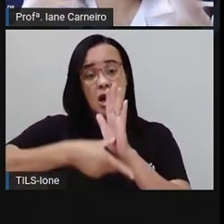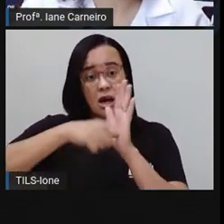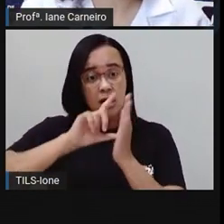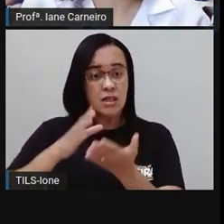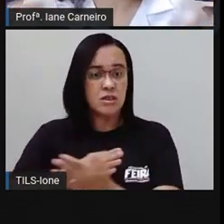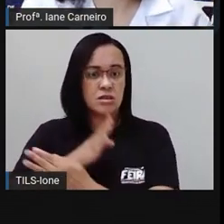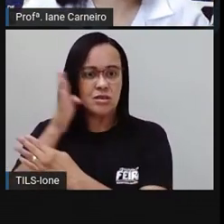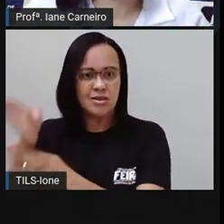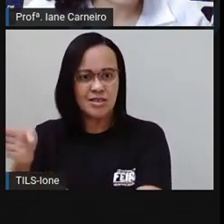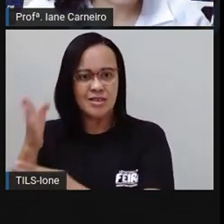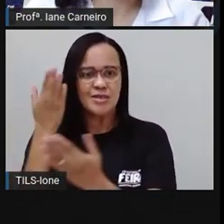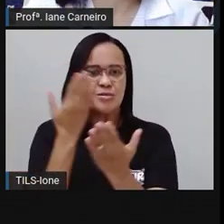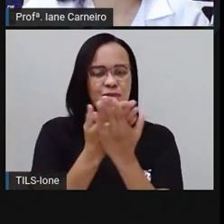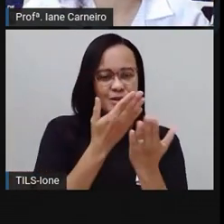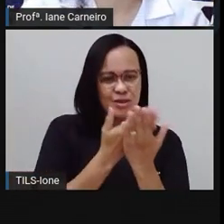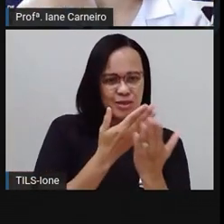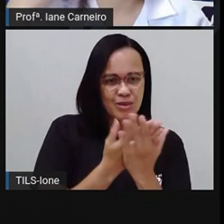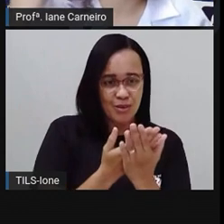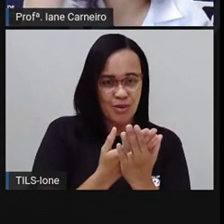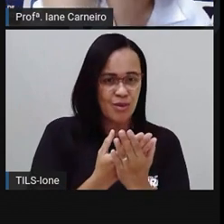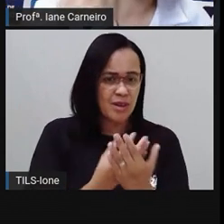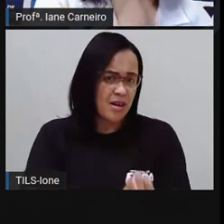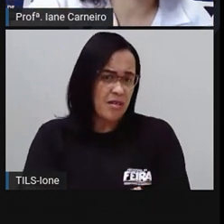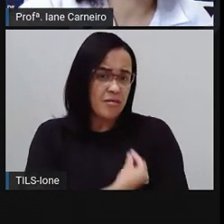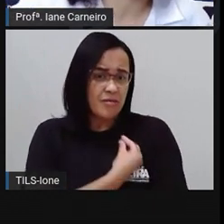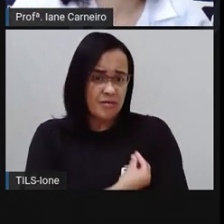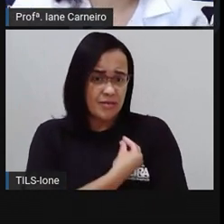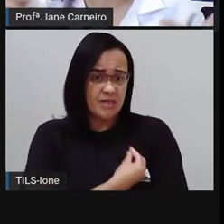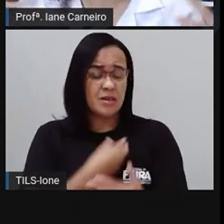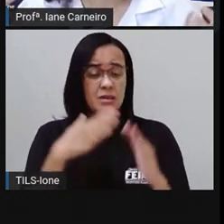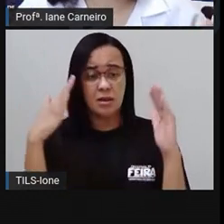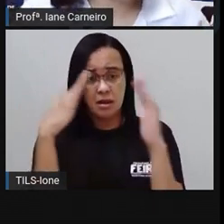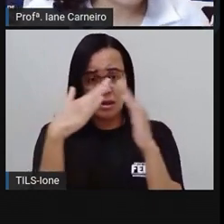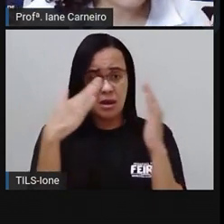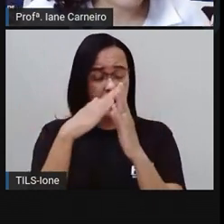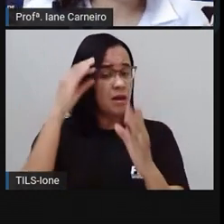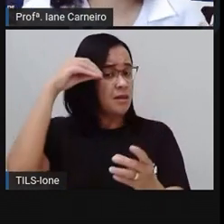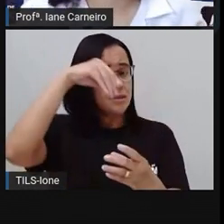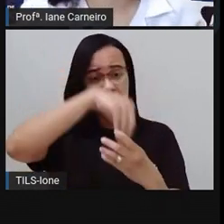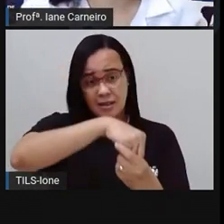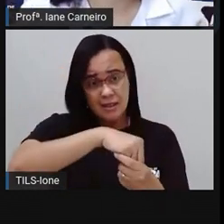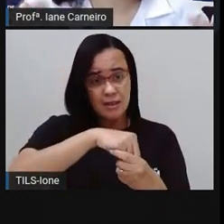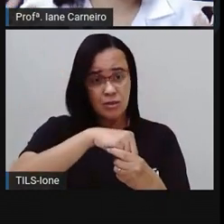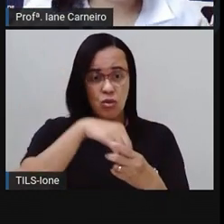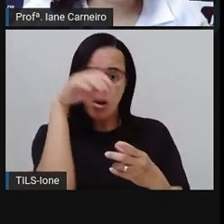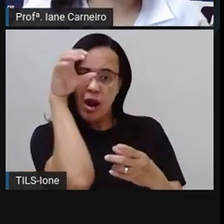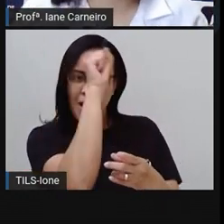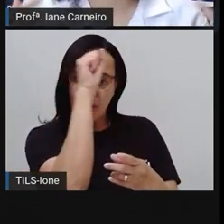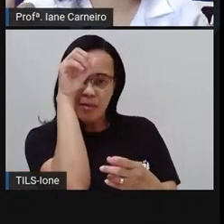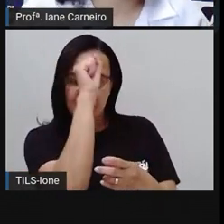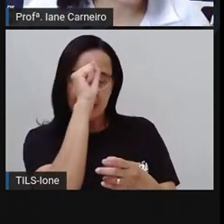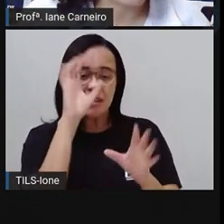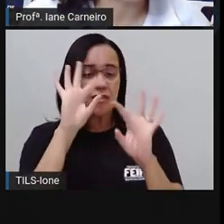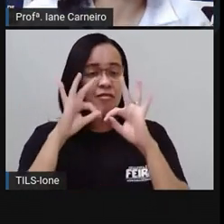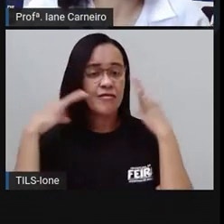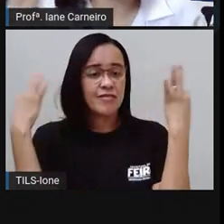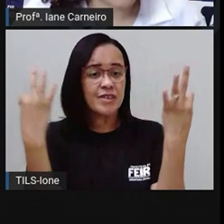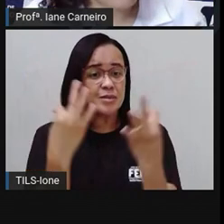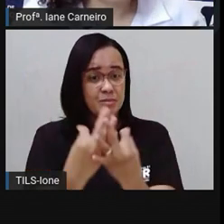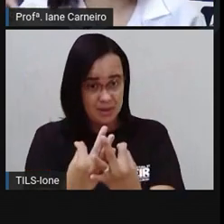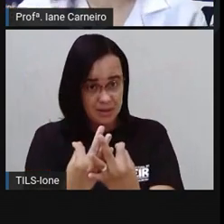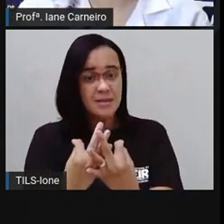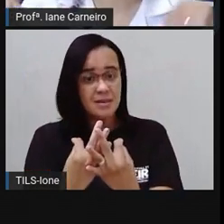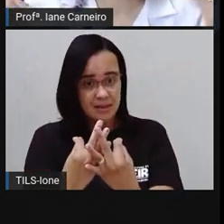escola, você convivia aí na sua casa, né? Você aprendia com seus pais, com seus familiares, né? Foram eles que te ensinaram a